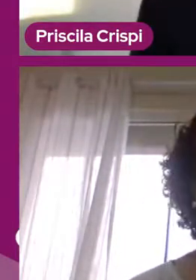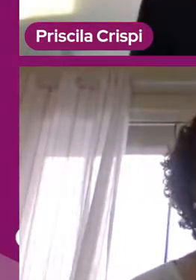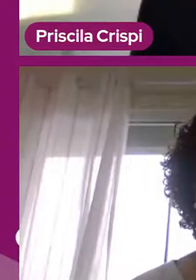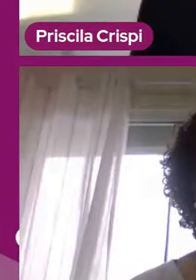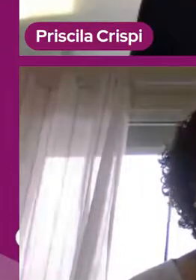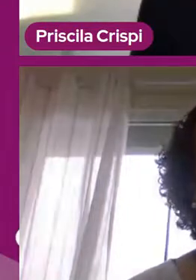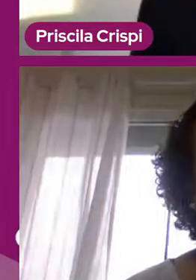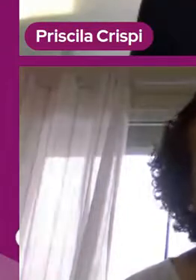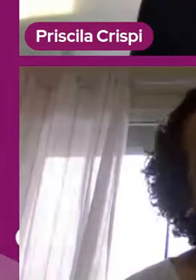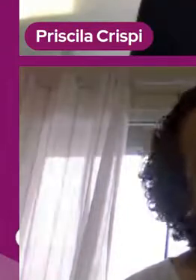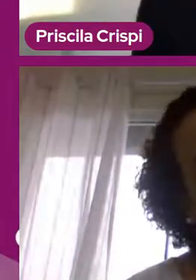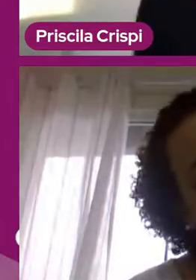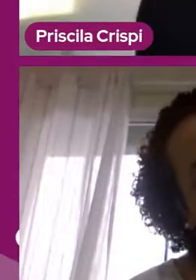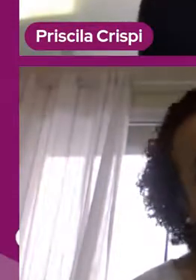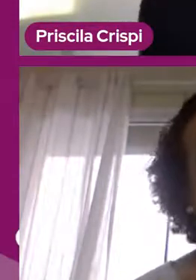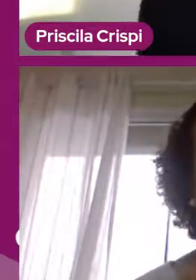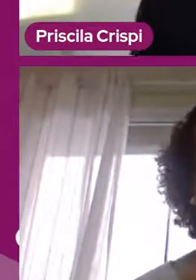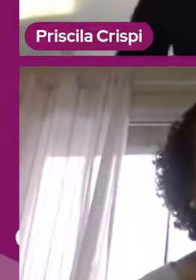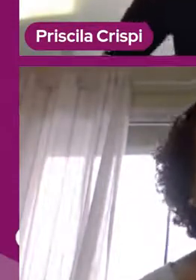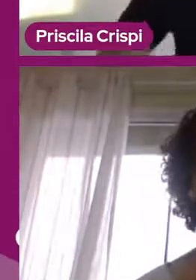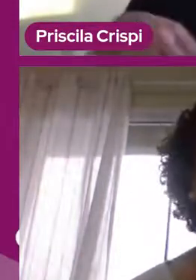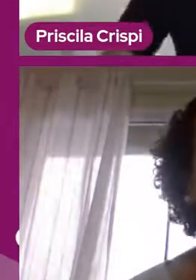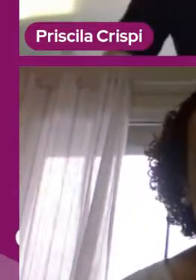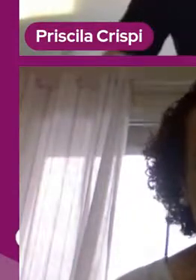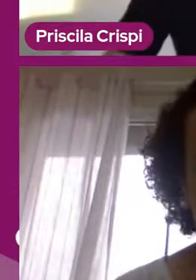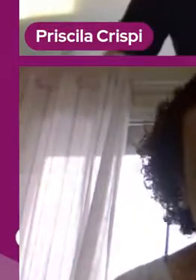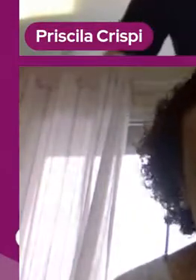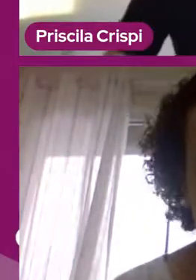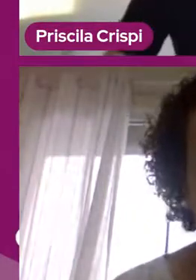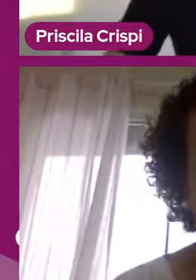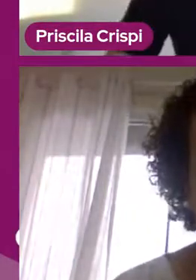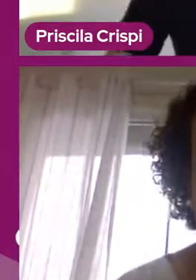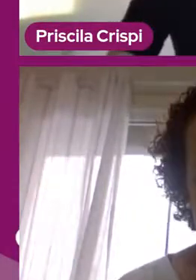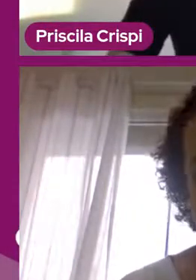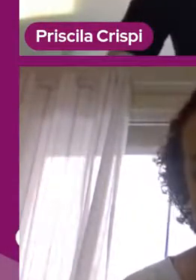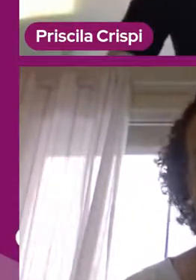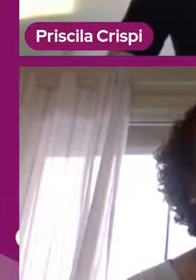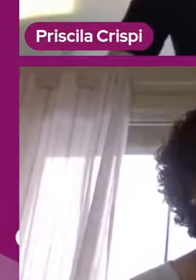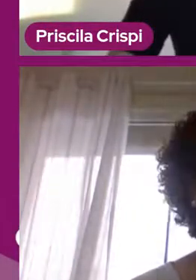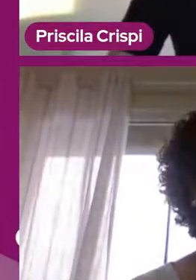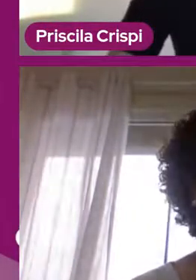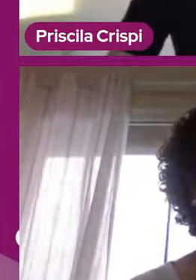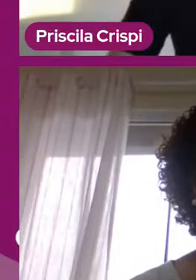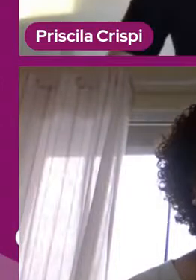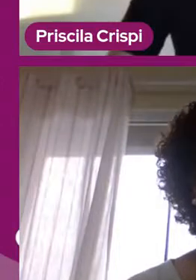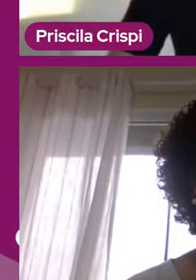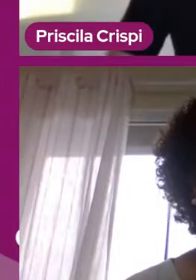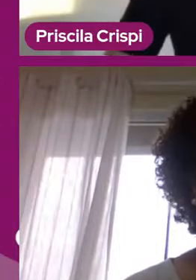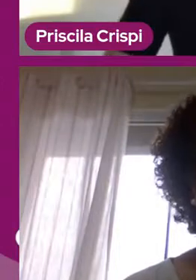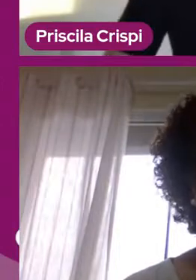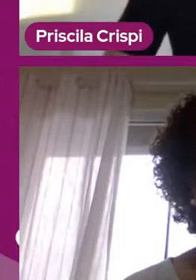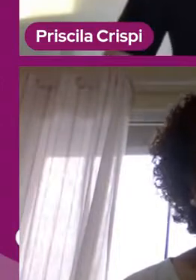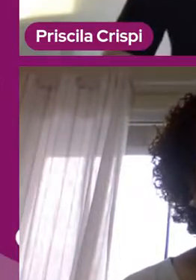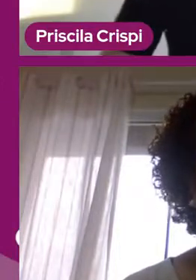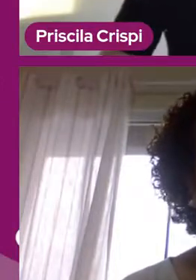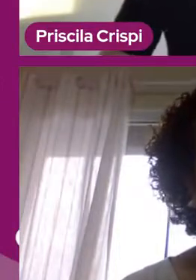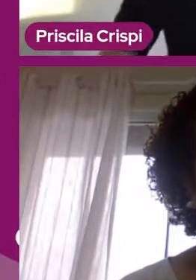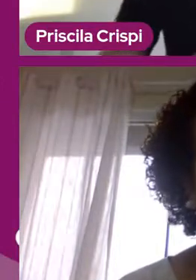turma de pré um, que são alunos de quatro e agora já estão completando cinco anos. Muito